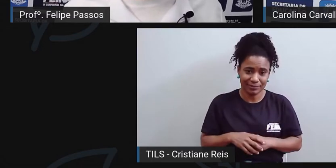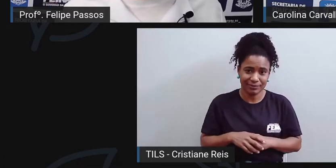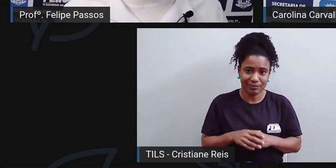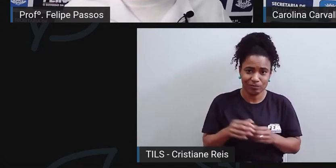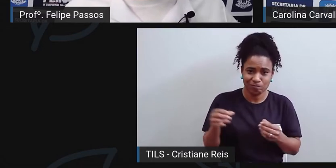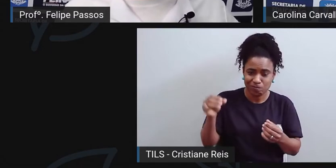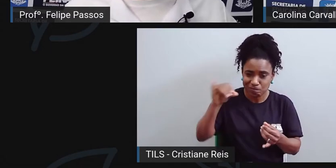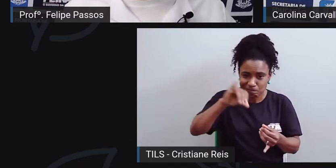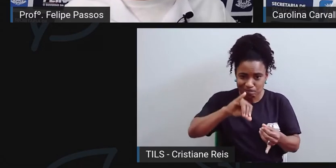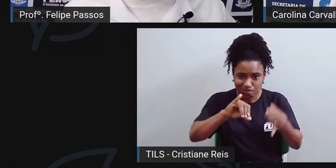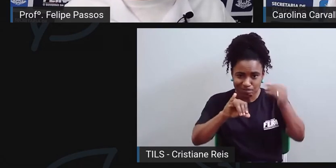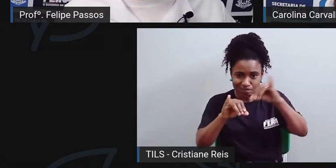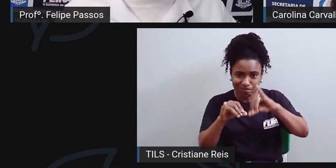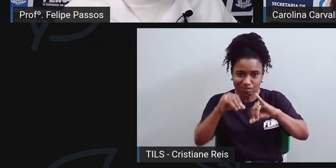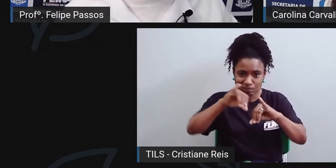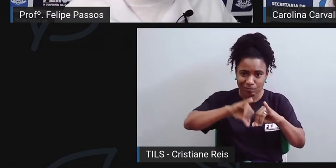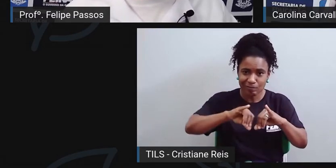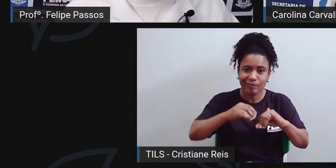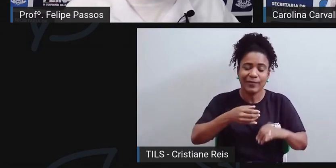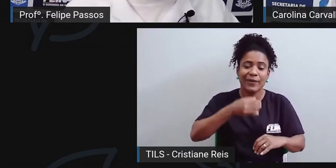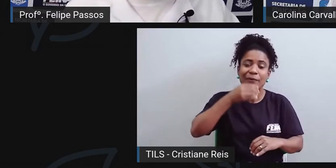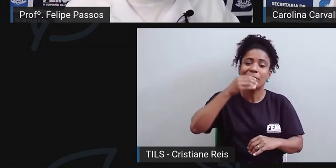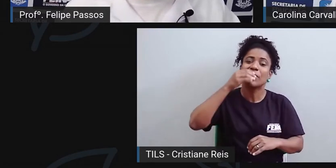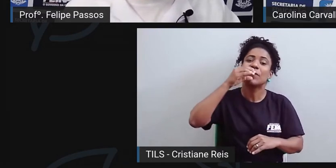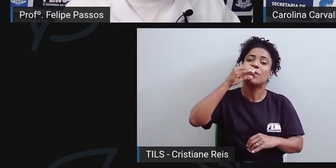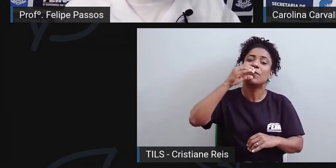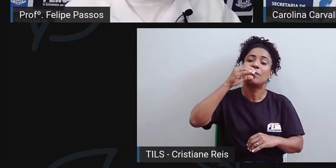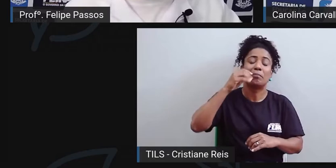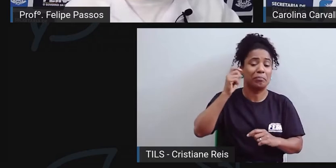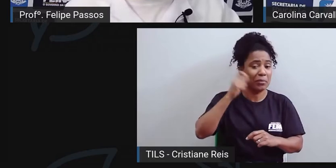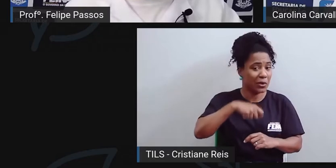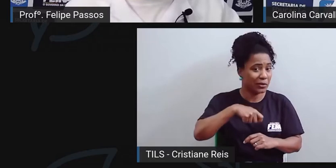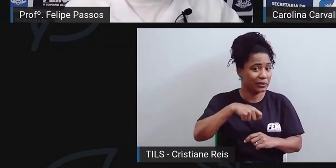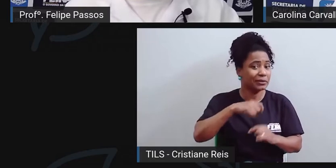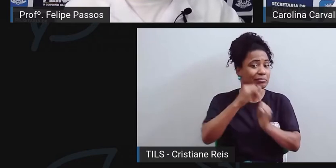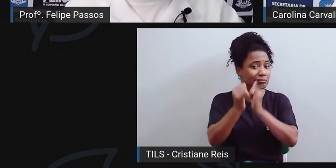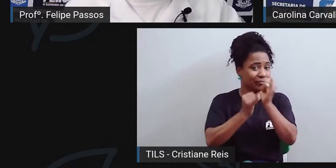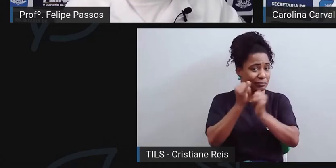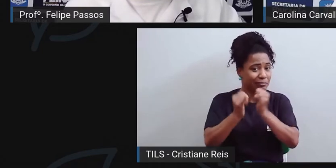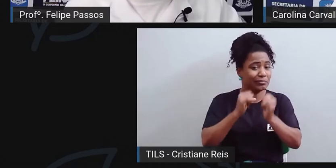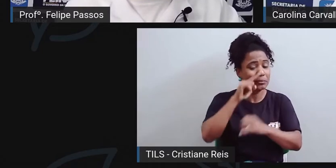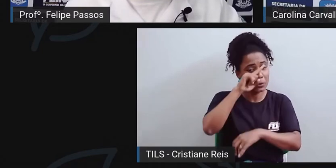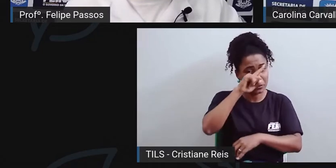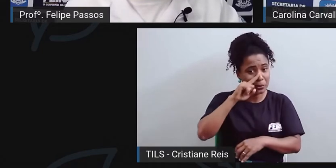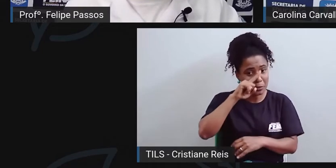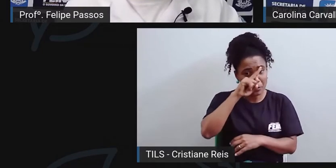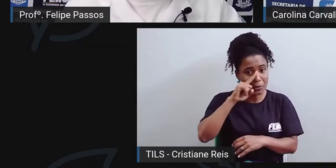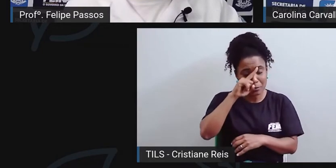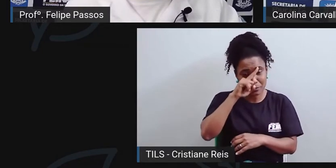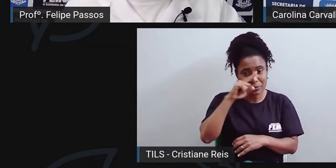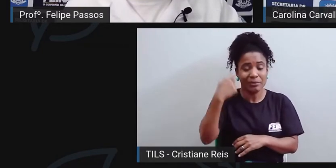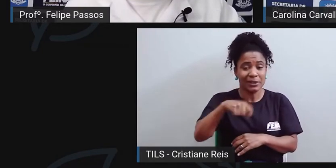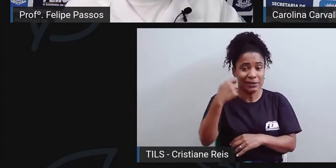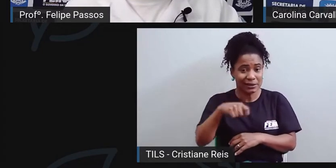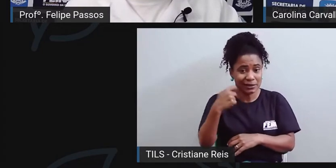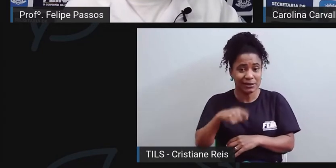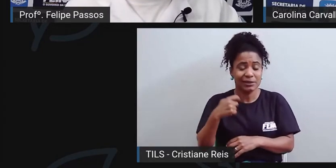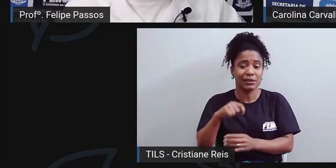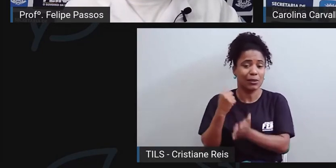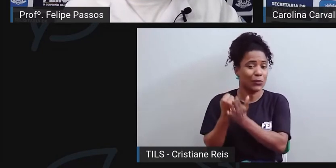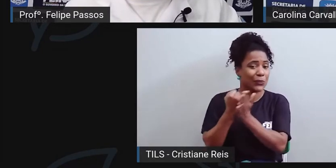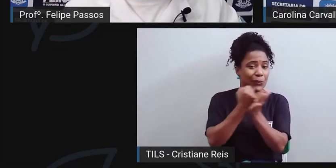procura informações na internet e segue sem ter um respaldo de um